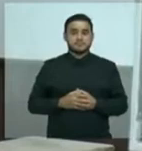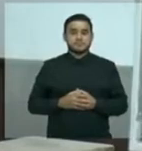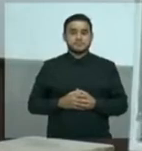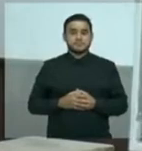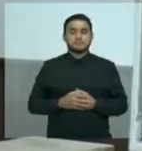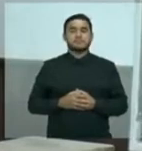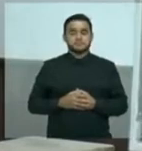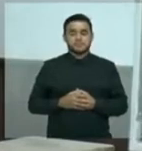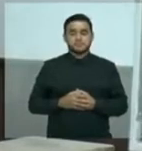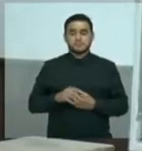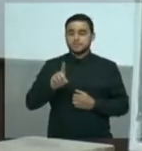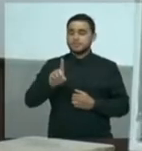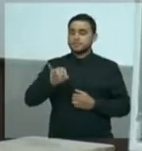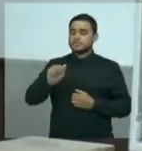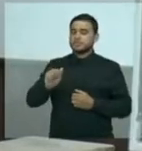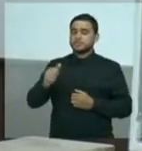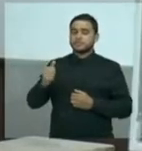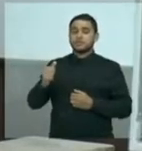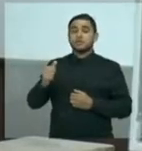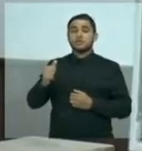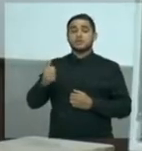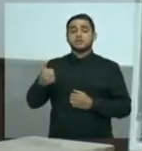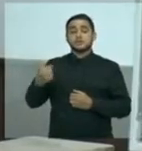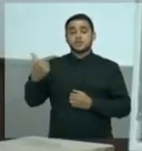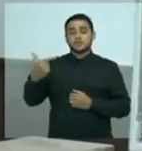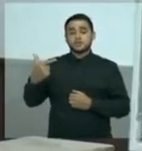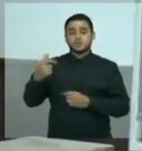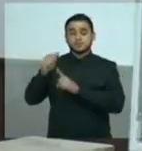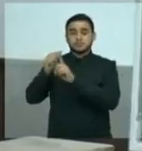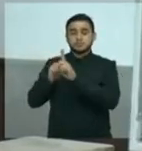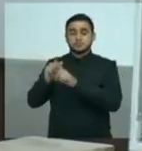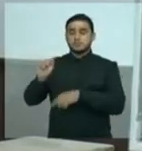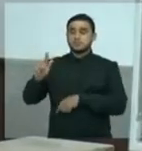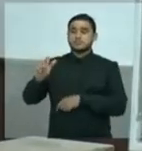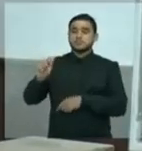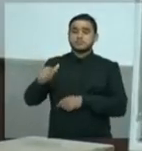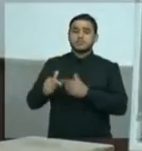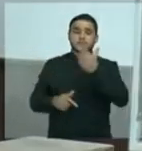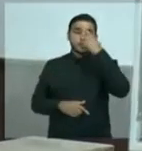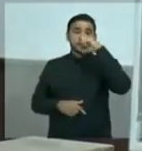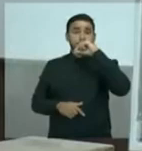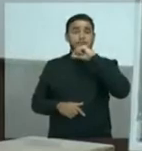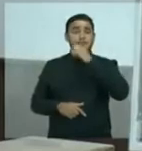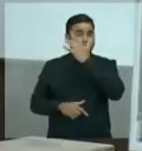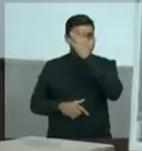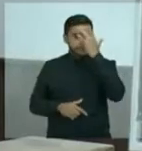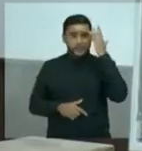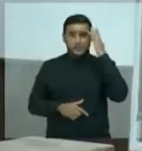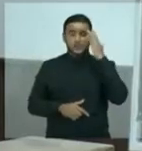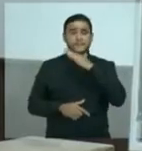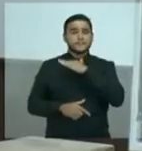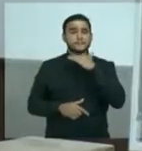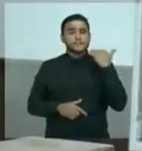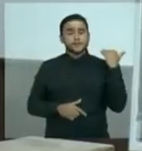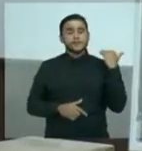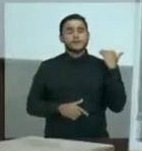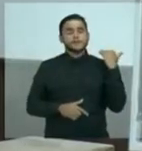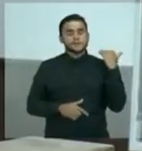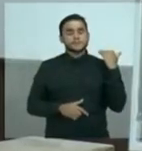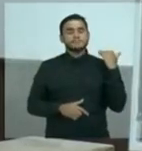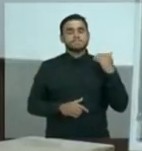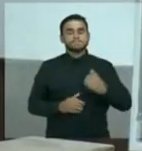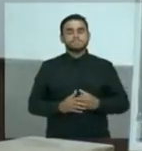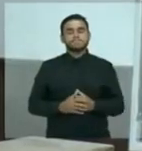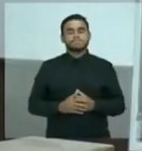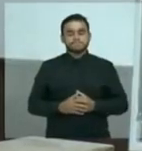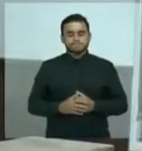lembramos do falecimento de três personagens muito importantes para a luta do